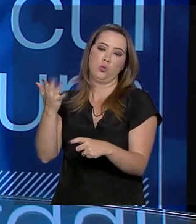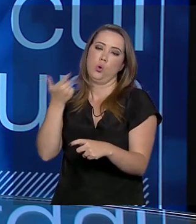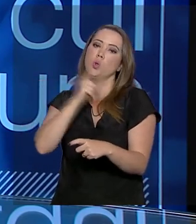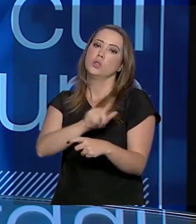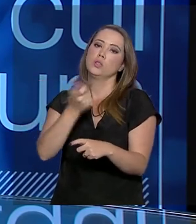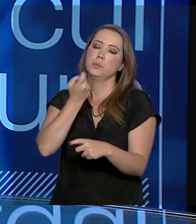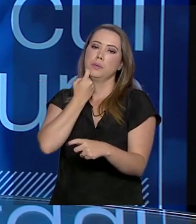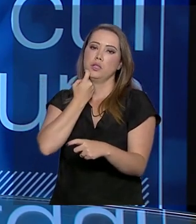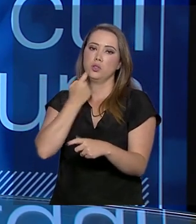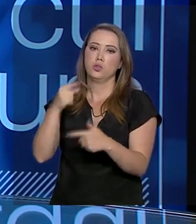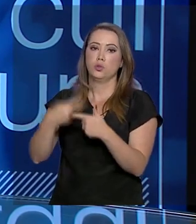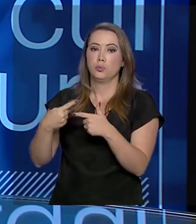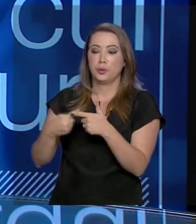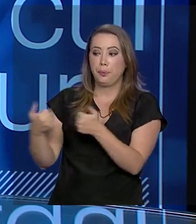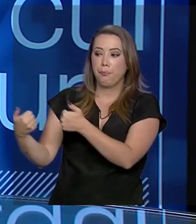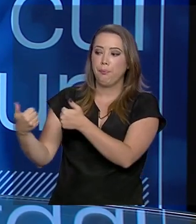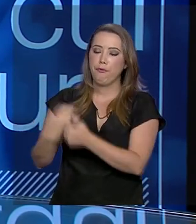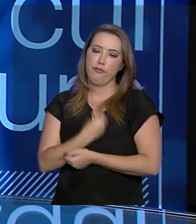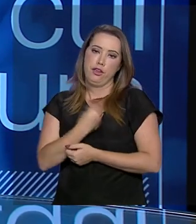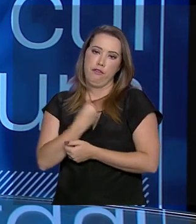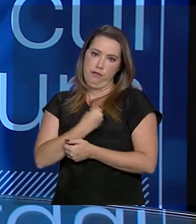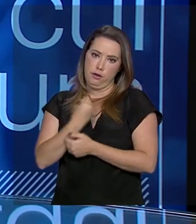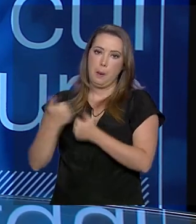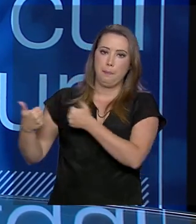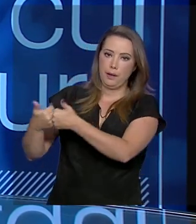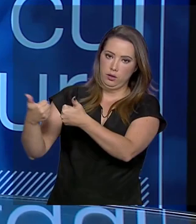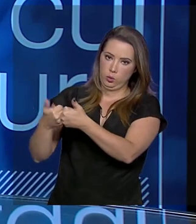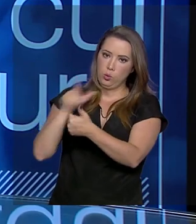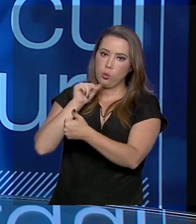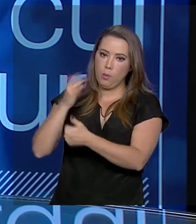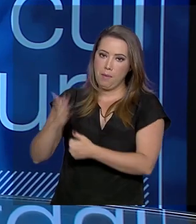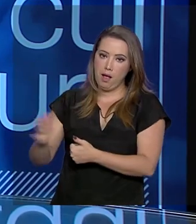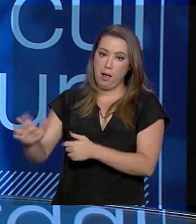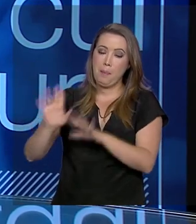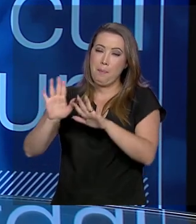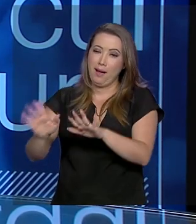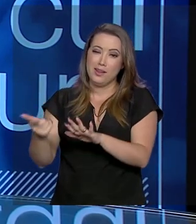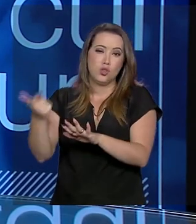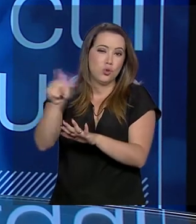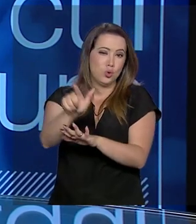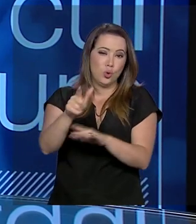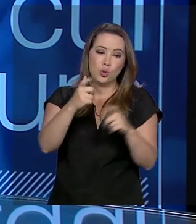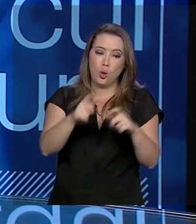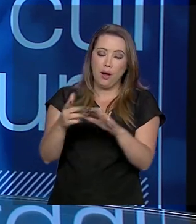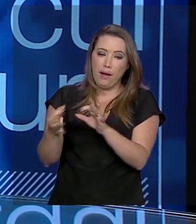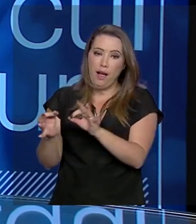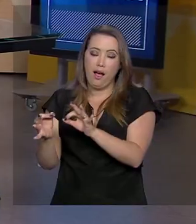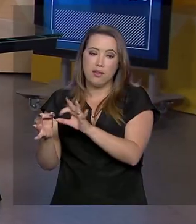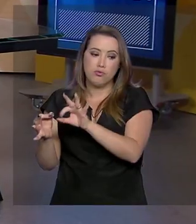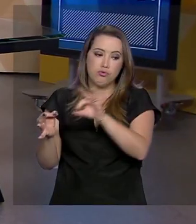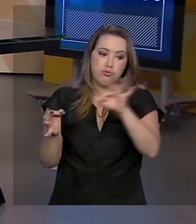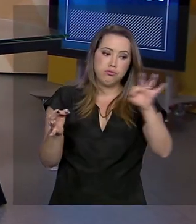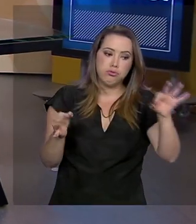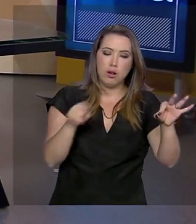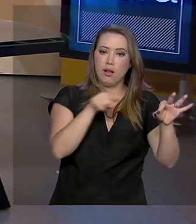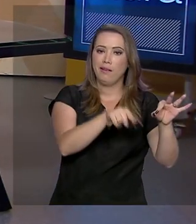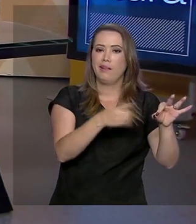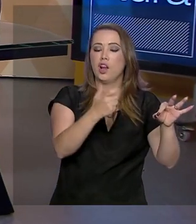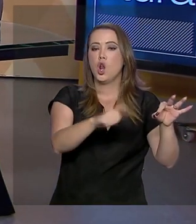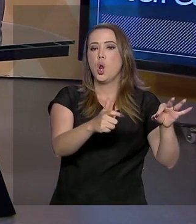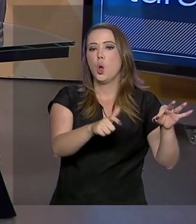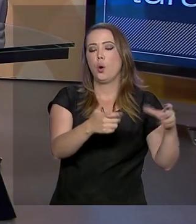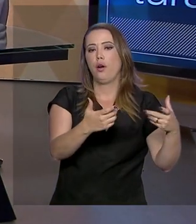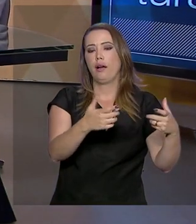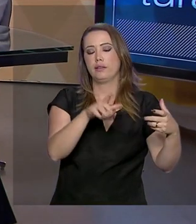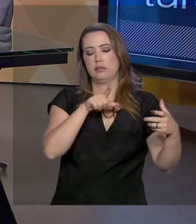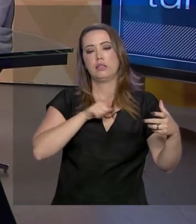pessoas que moram na área costeira de obter pescado. Outras regiões interiores do Brasil têm riqueza, polos de